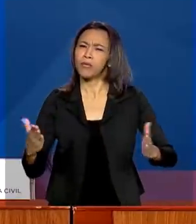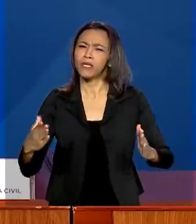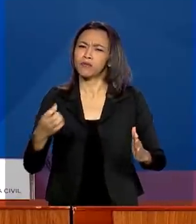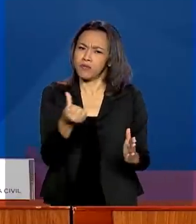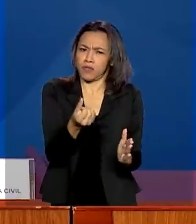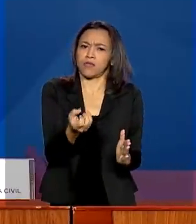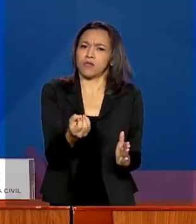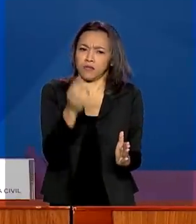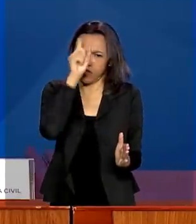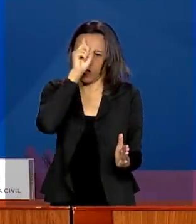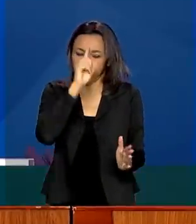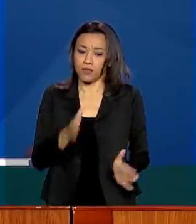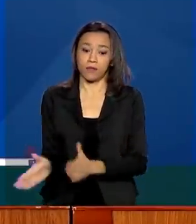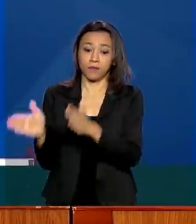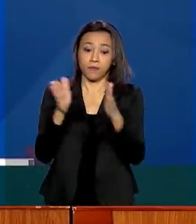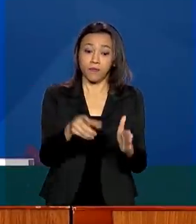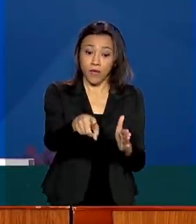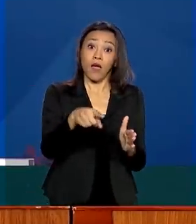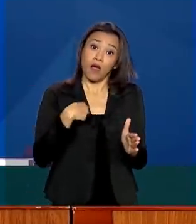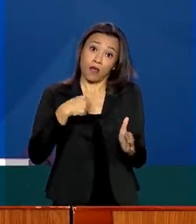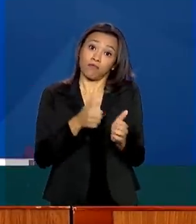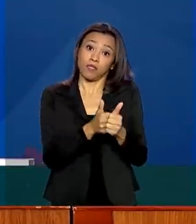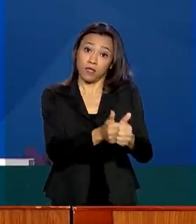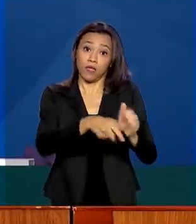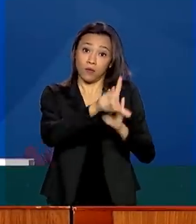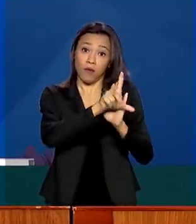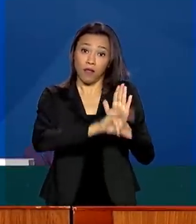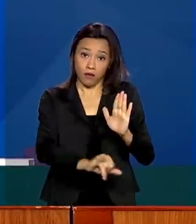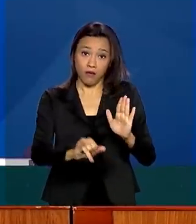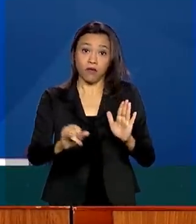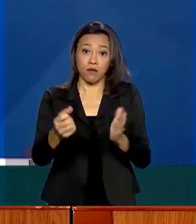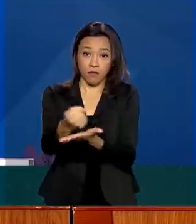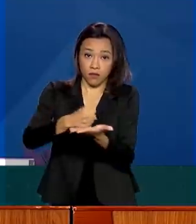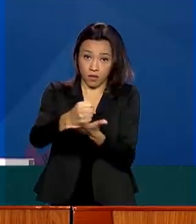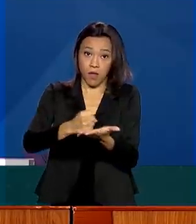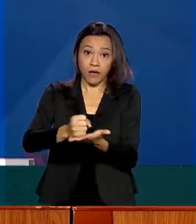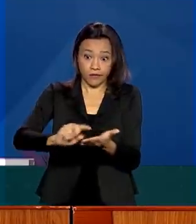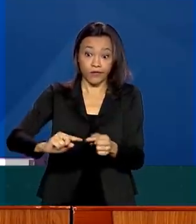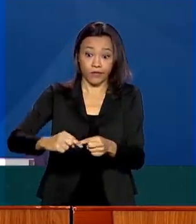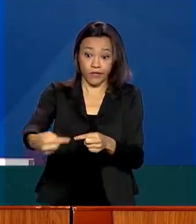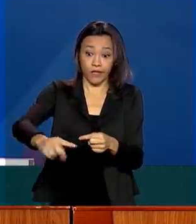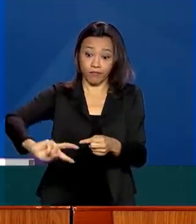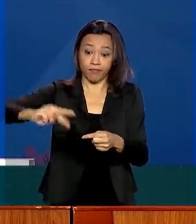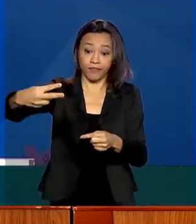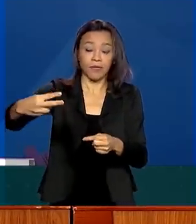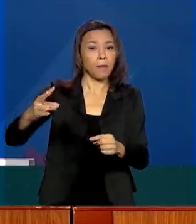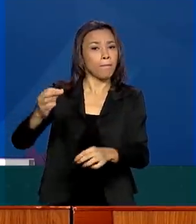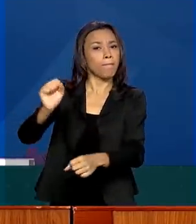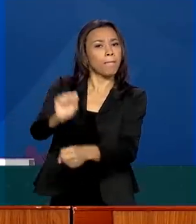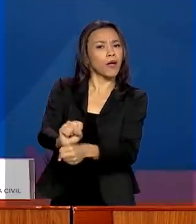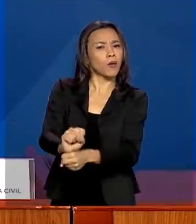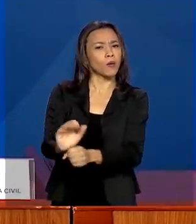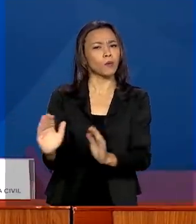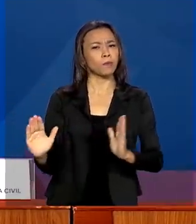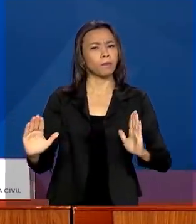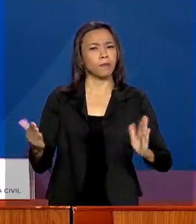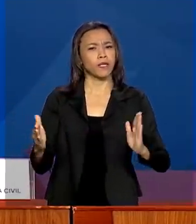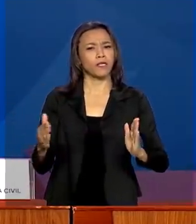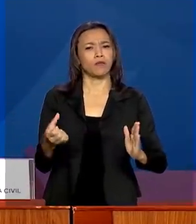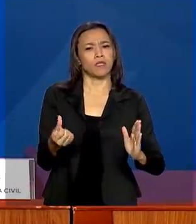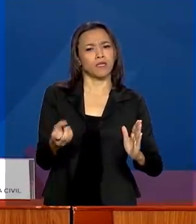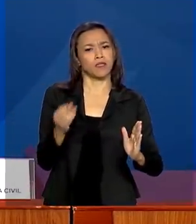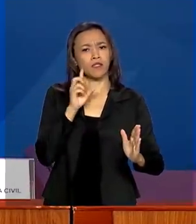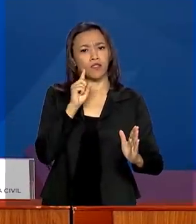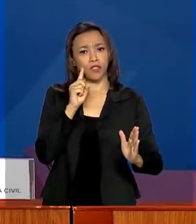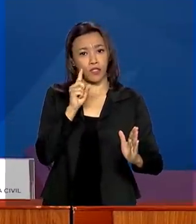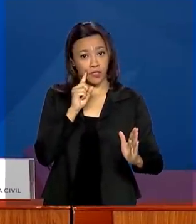O aumento que estava previsto, é previsto por lei, para os remédios, ele ficou suspenso por 60 dias. Daqui a 60